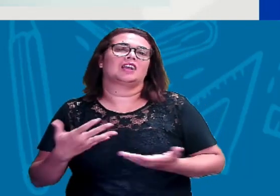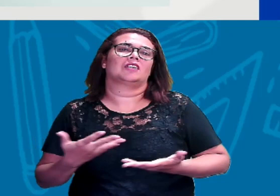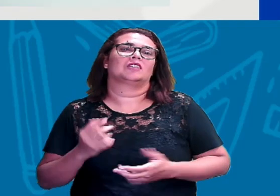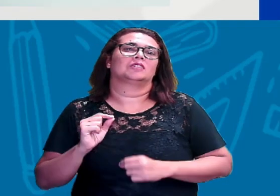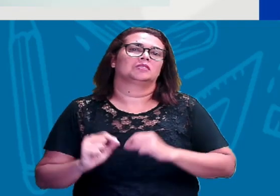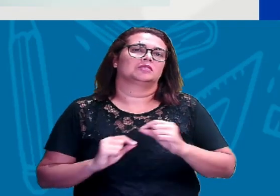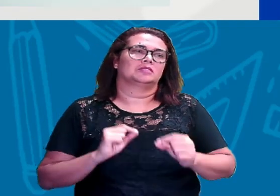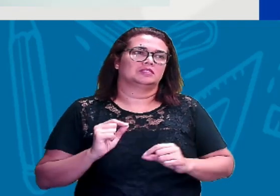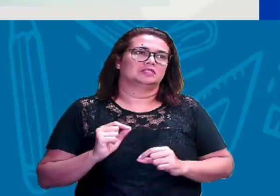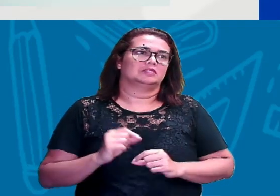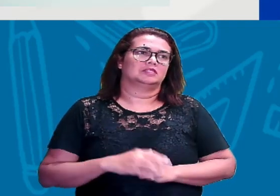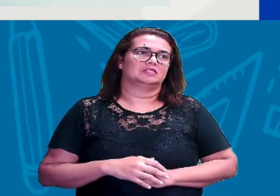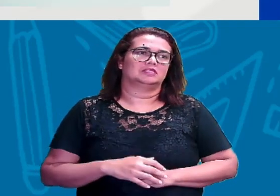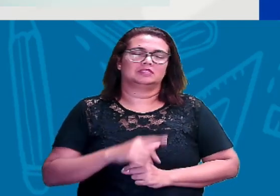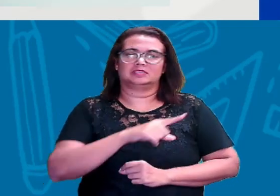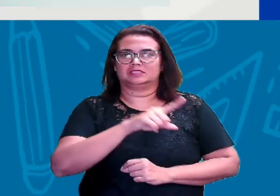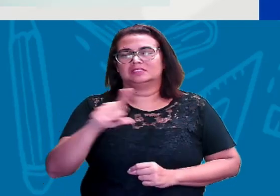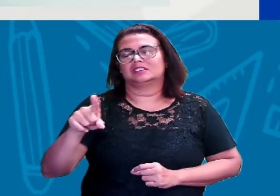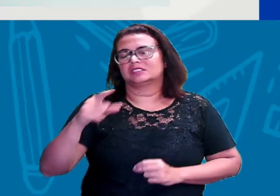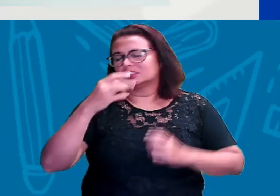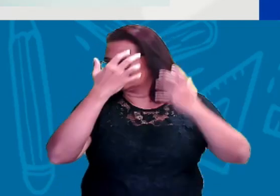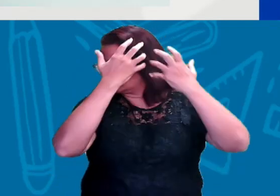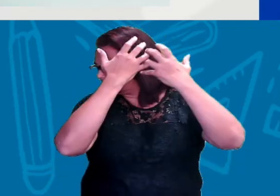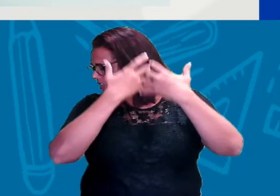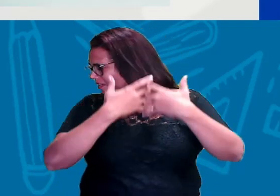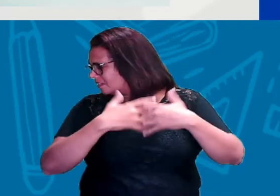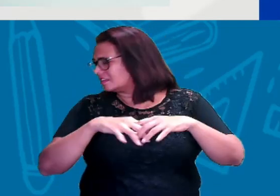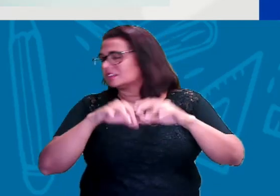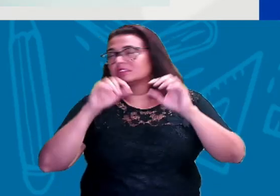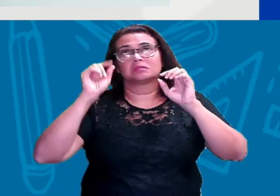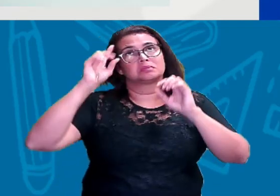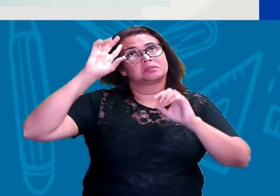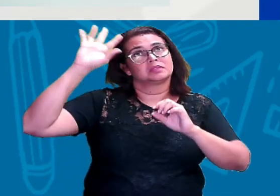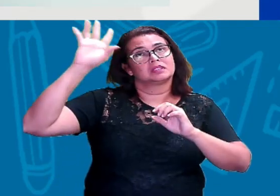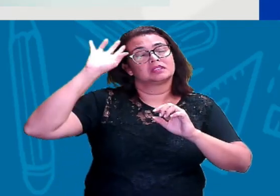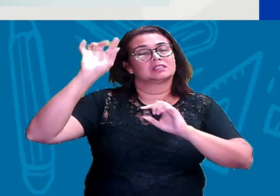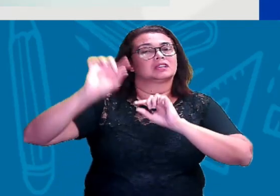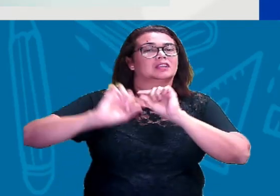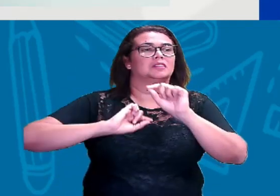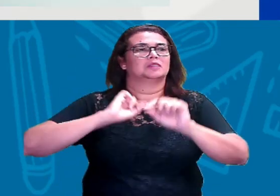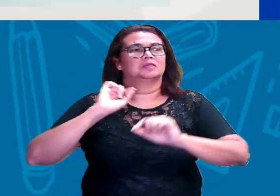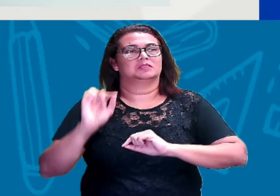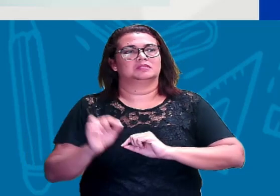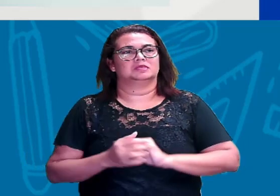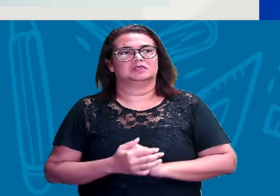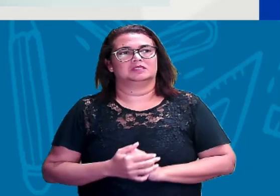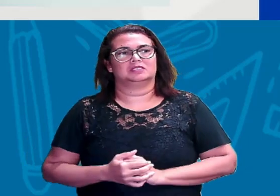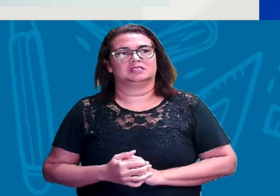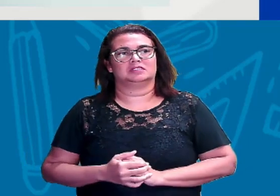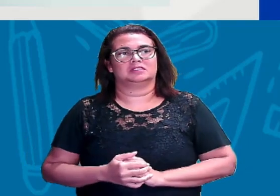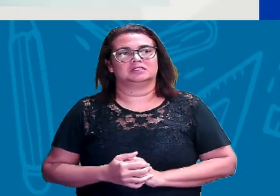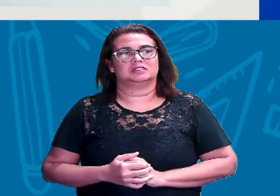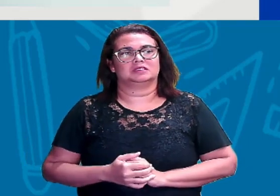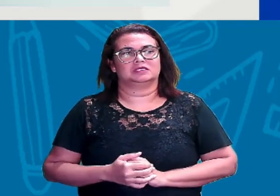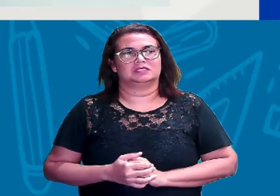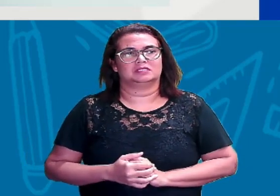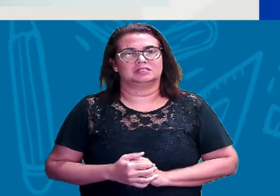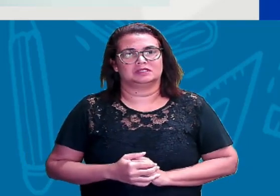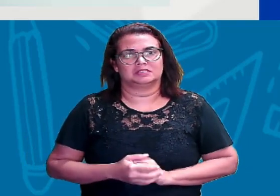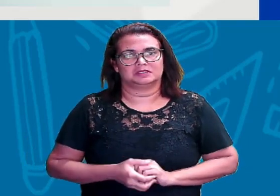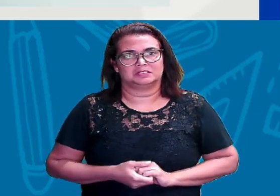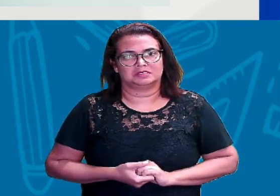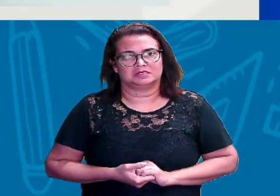mas eu deixo pra vocês sempre o quê? Uma reflexão. E a reflexão de hoje é maravilhosa. Ela diz o seguinte. Don't look for